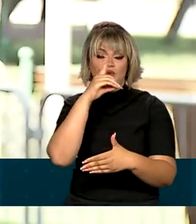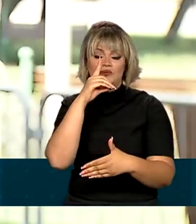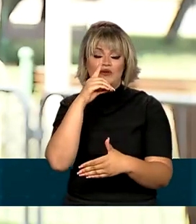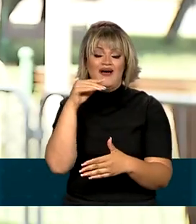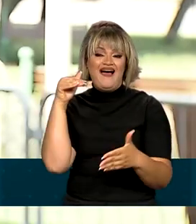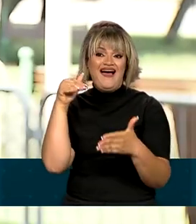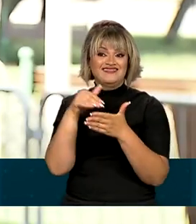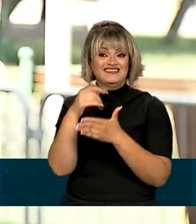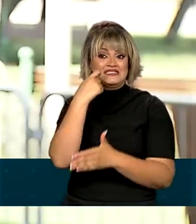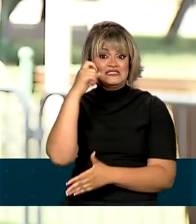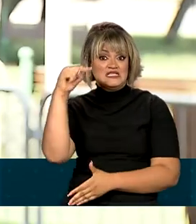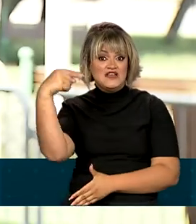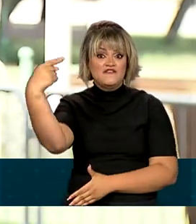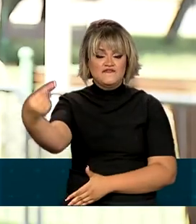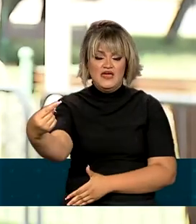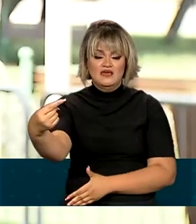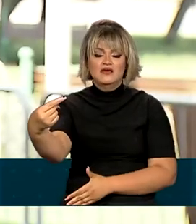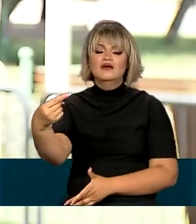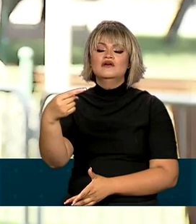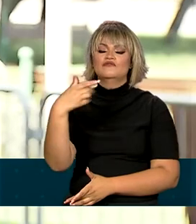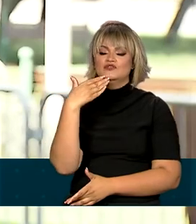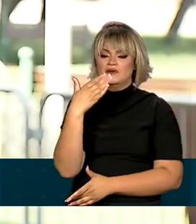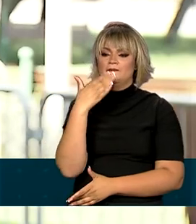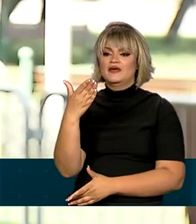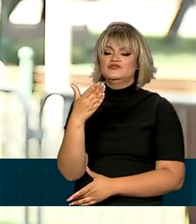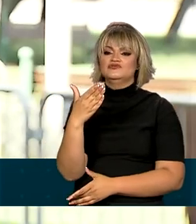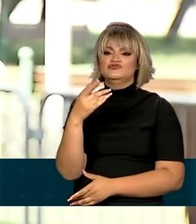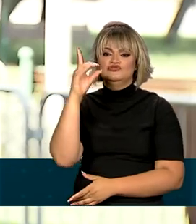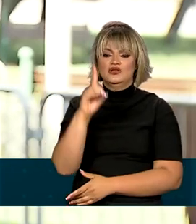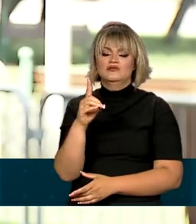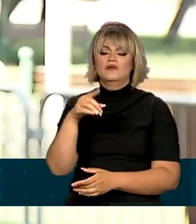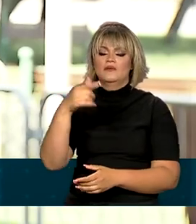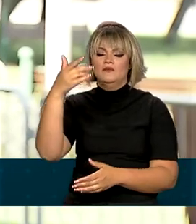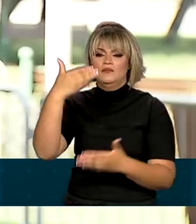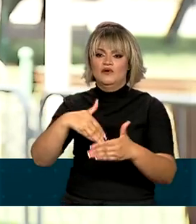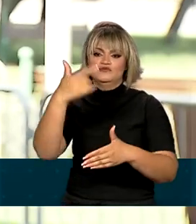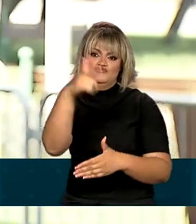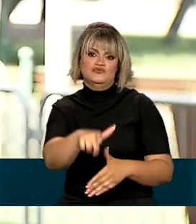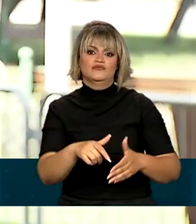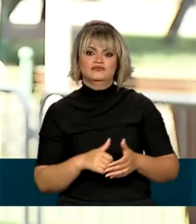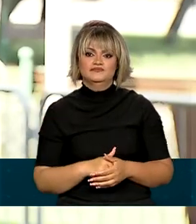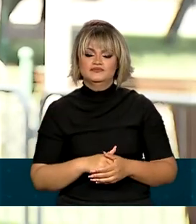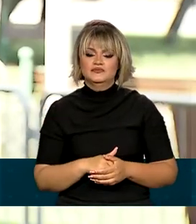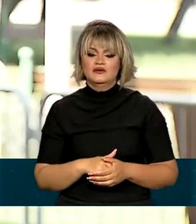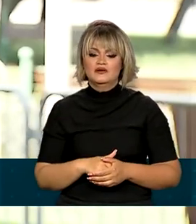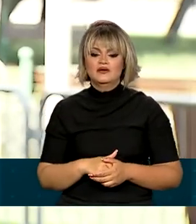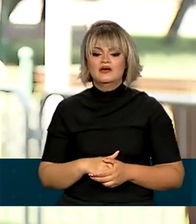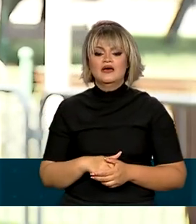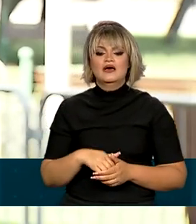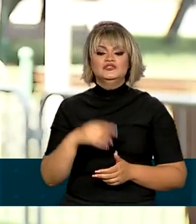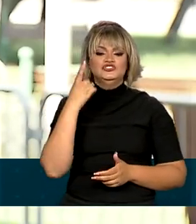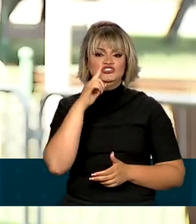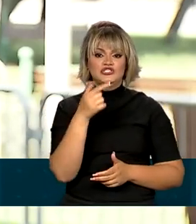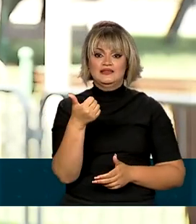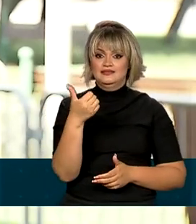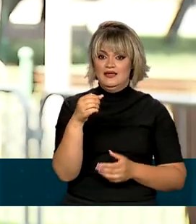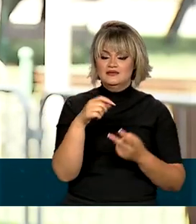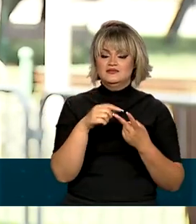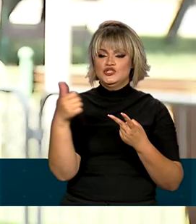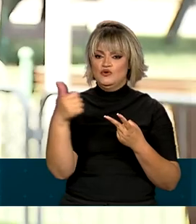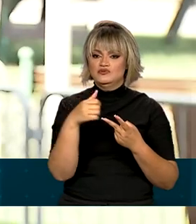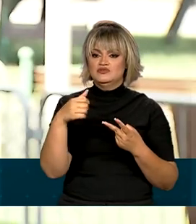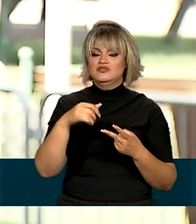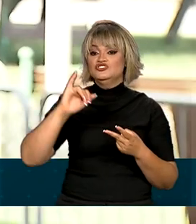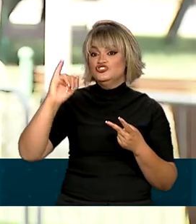a última prova, que será no dia 20 de novembro. A reaplicação está marcada para os dias 10 e